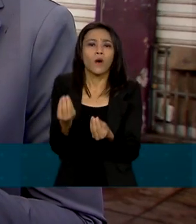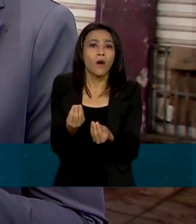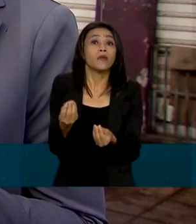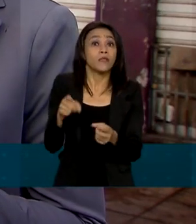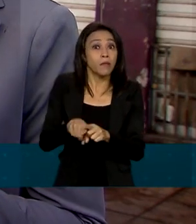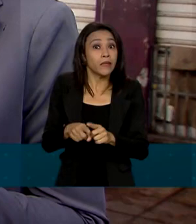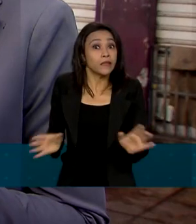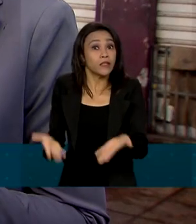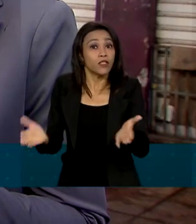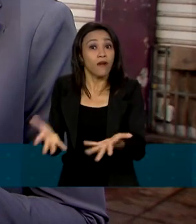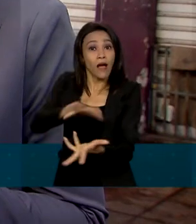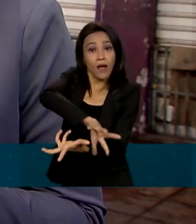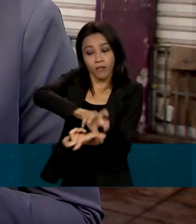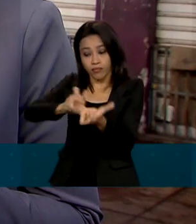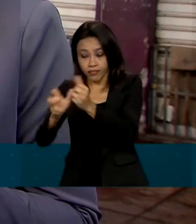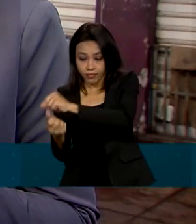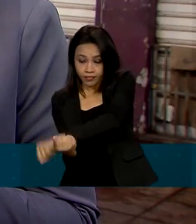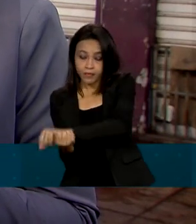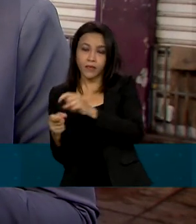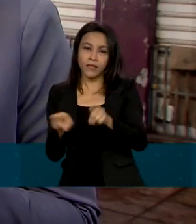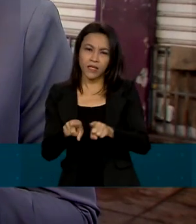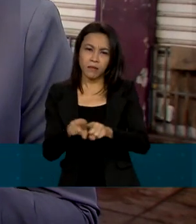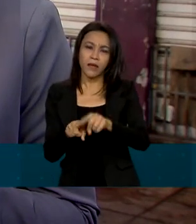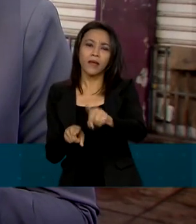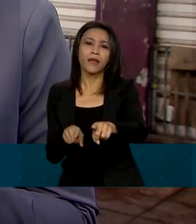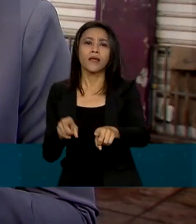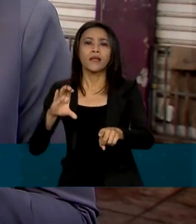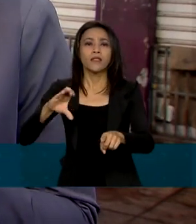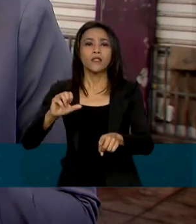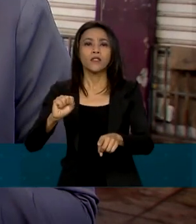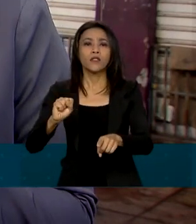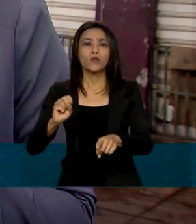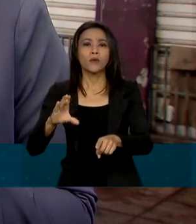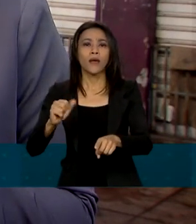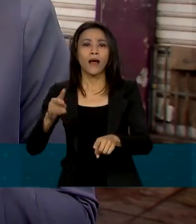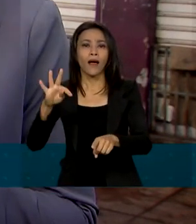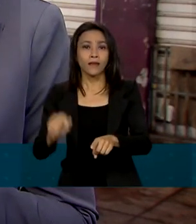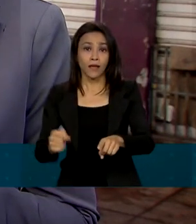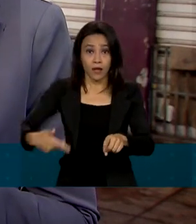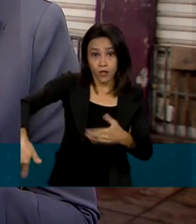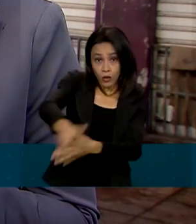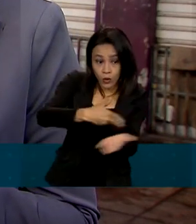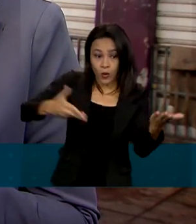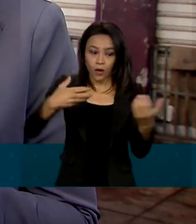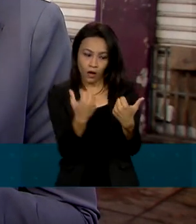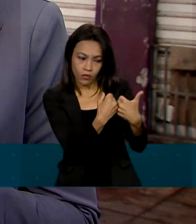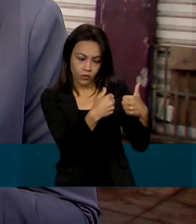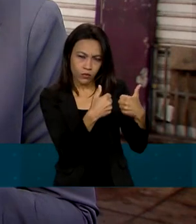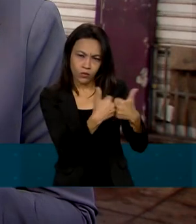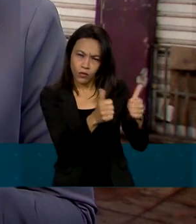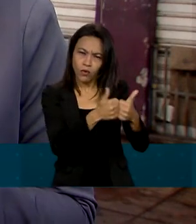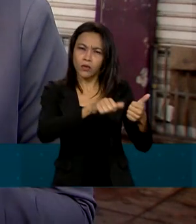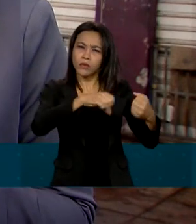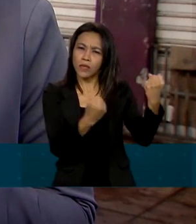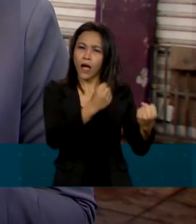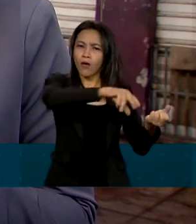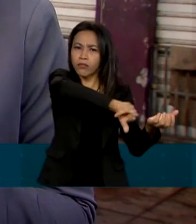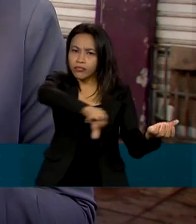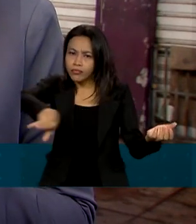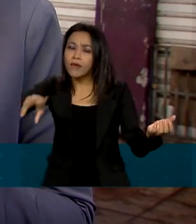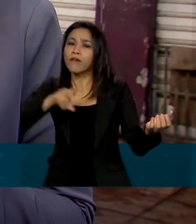reciclagem e a recuperação de sucata. Segundo o governo, Renovar Frota Mais Verde vai captar recursos